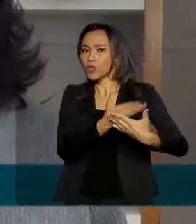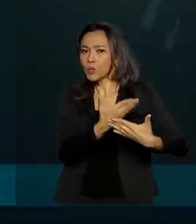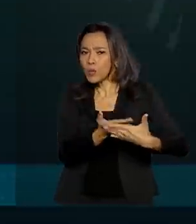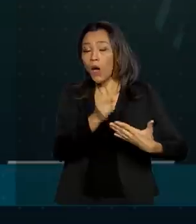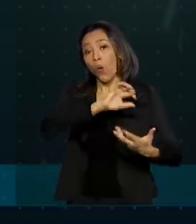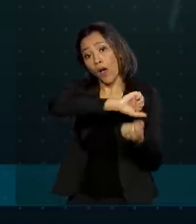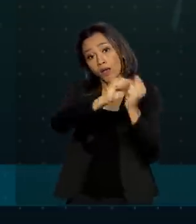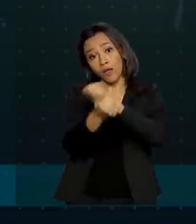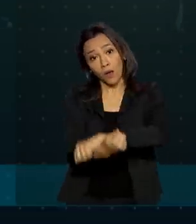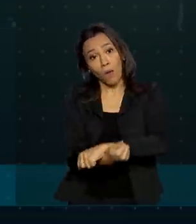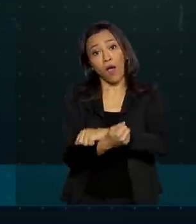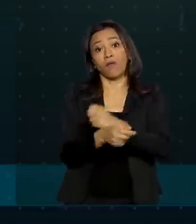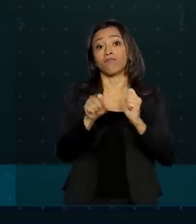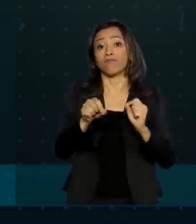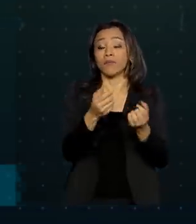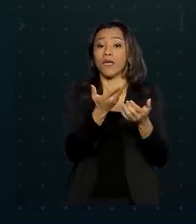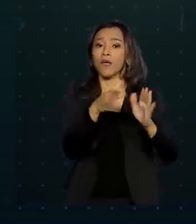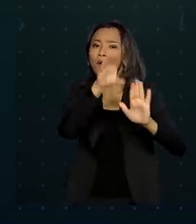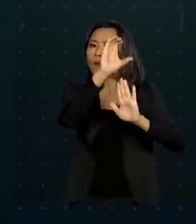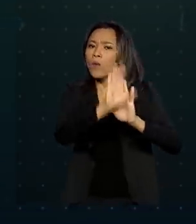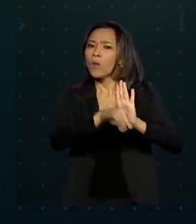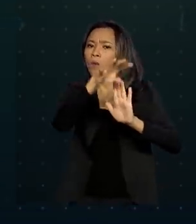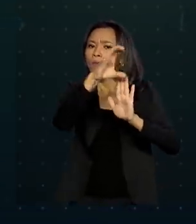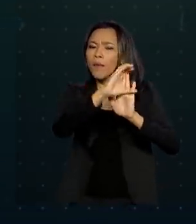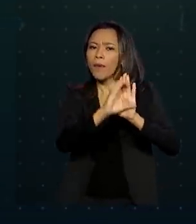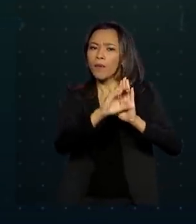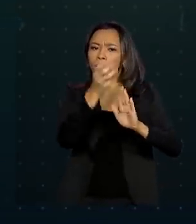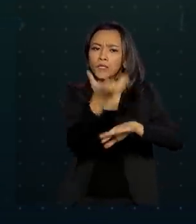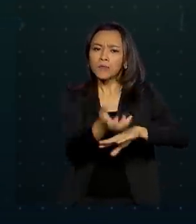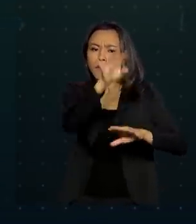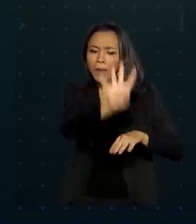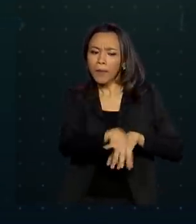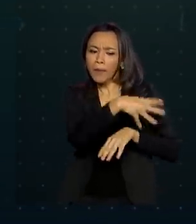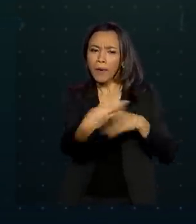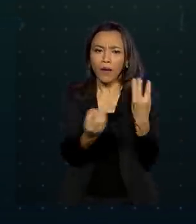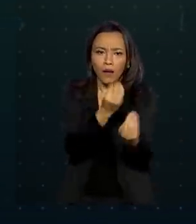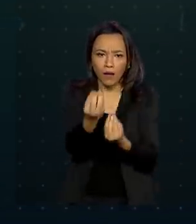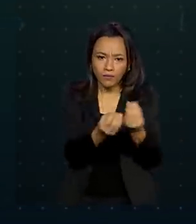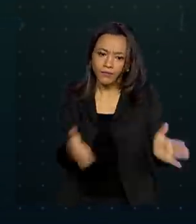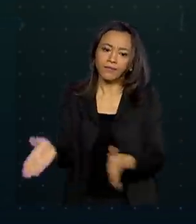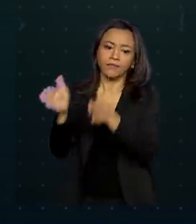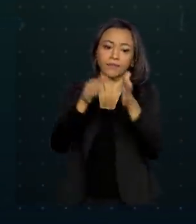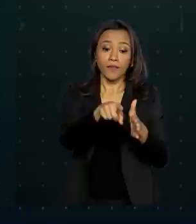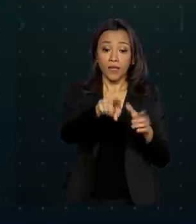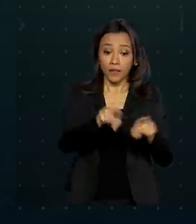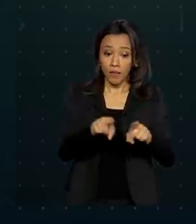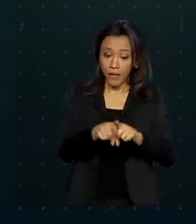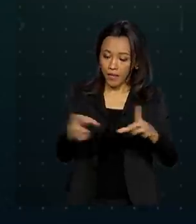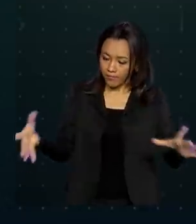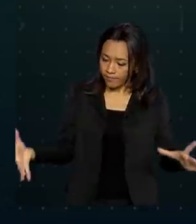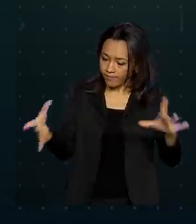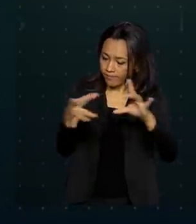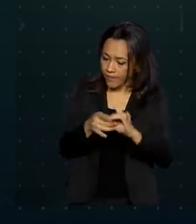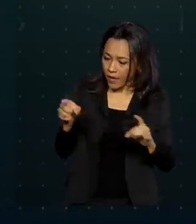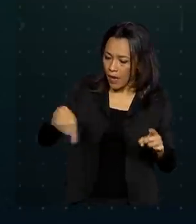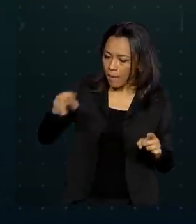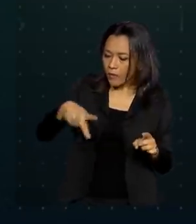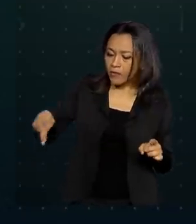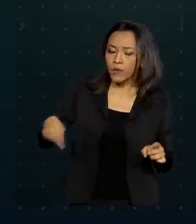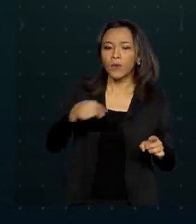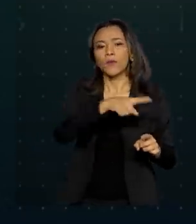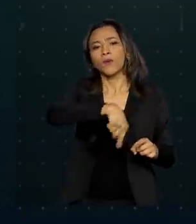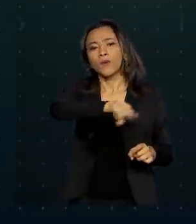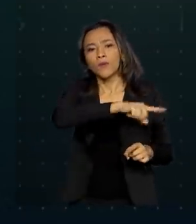estudantil. Na educação infantil, o MEC recomenda o estreitamento do vínculo entre professores e familiares, além da